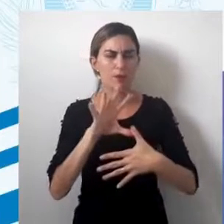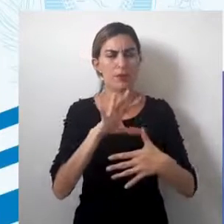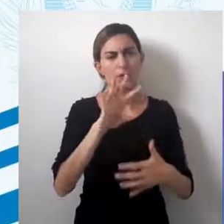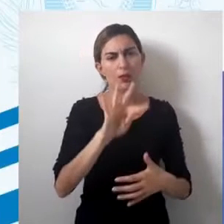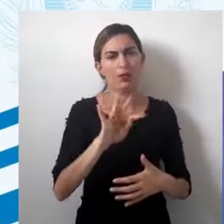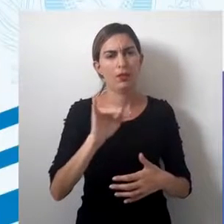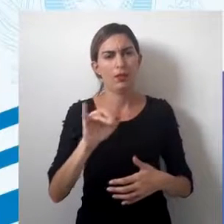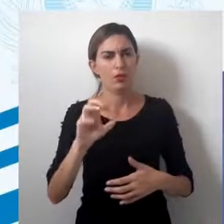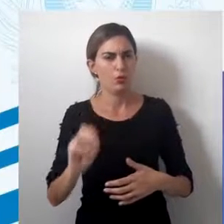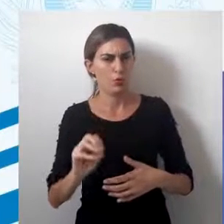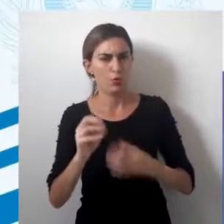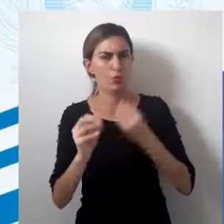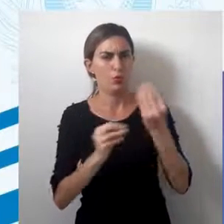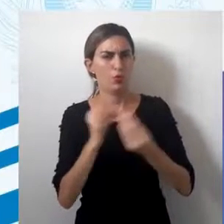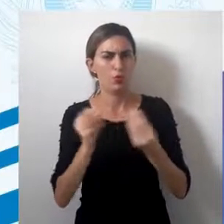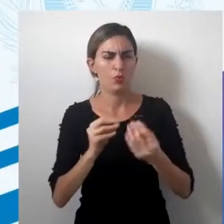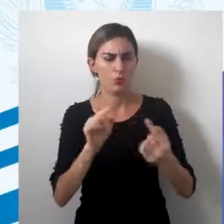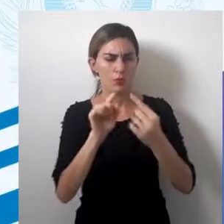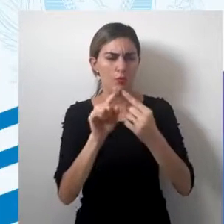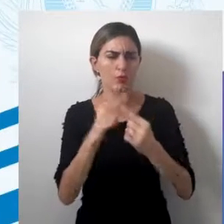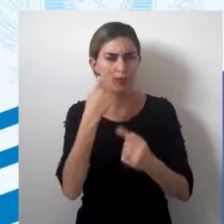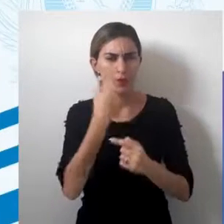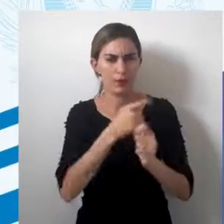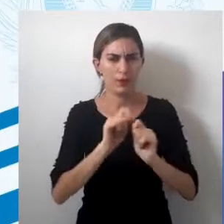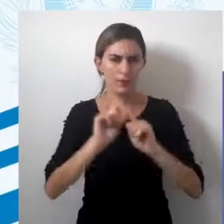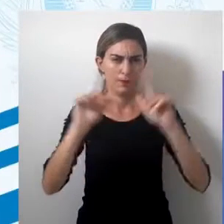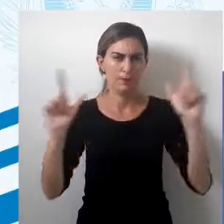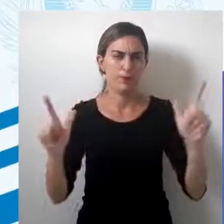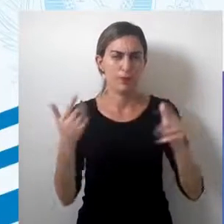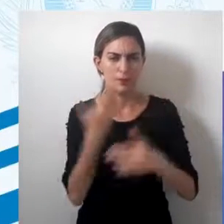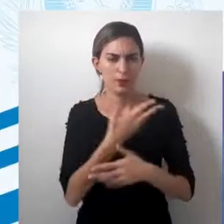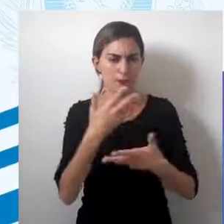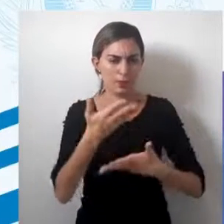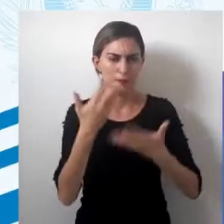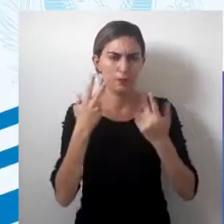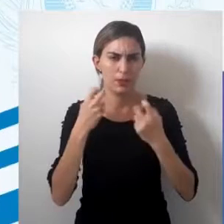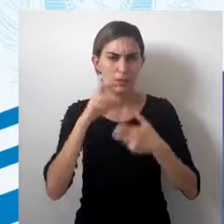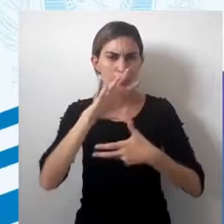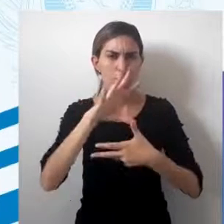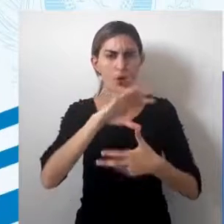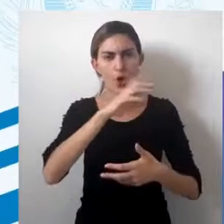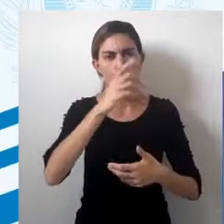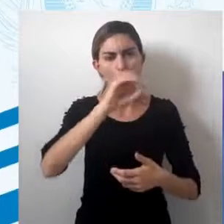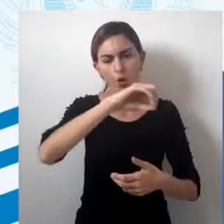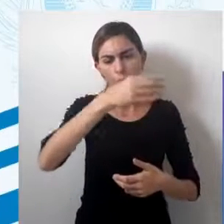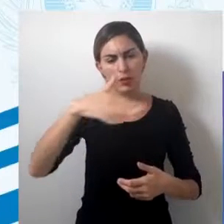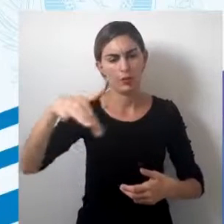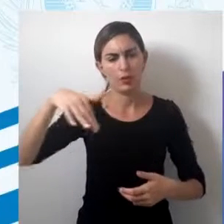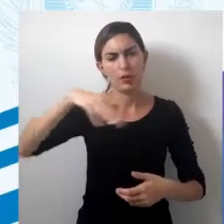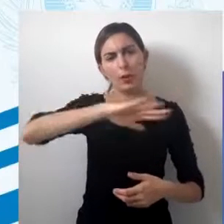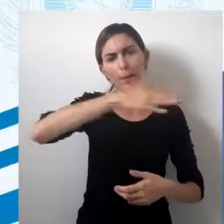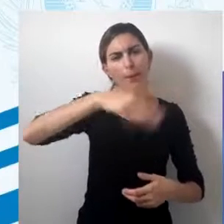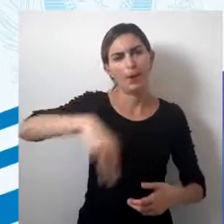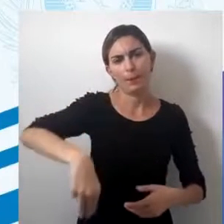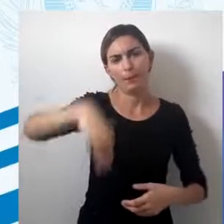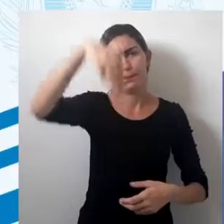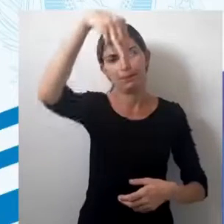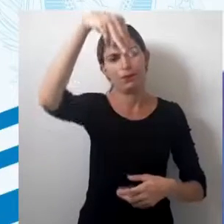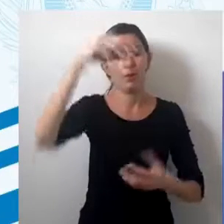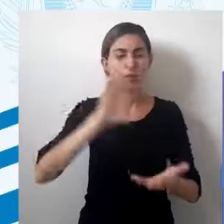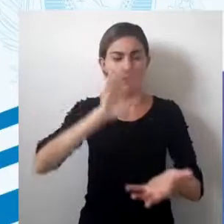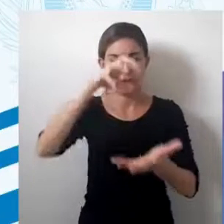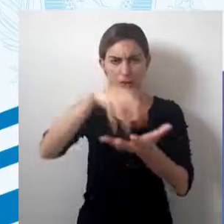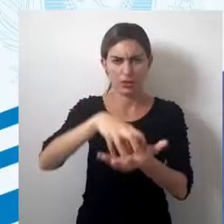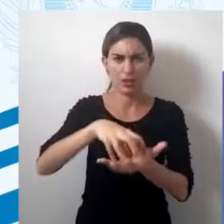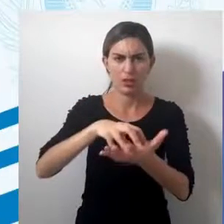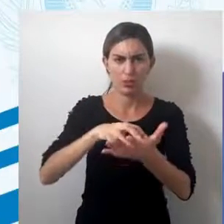e O, de acordo com como está aí na tela, a gente percebe o oceano, o mar Mediterrâneo como sendo